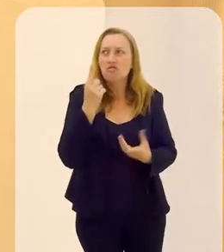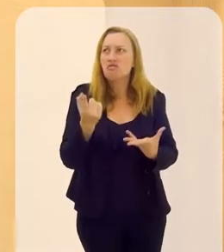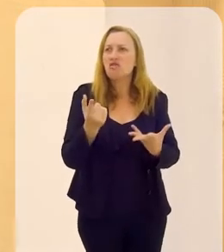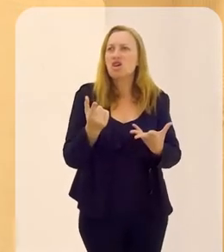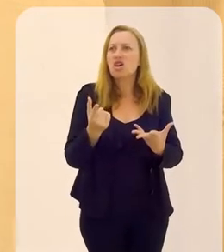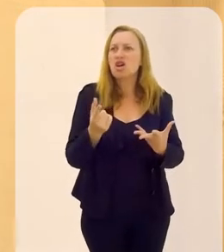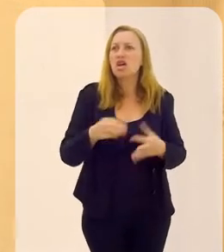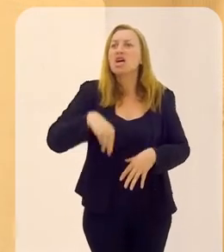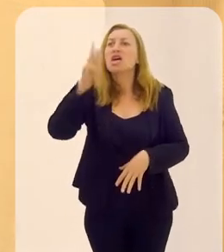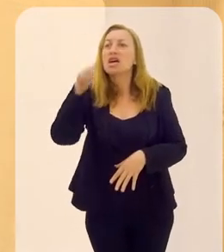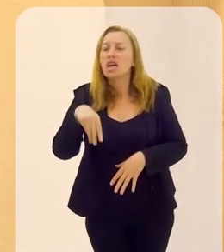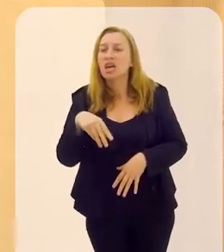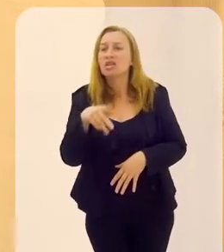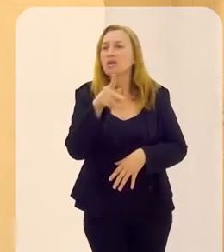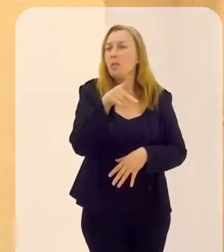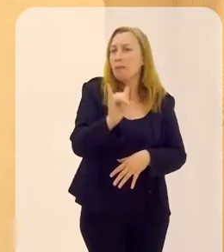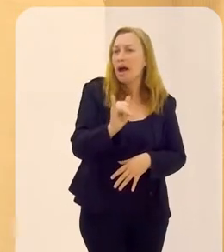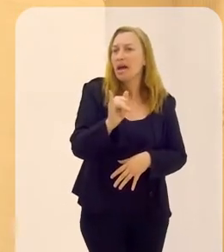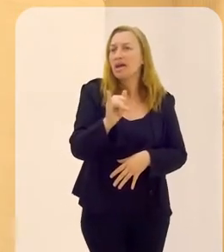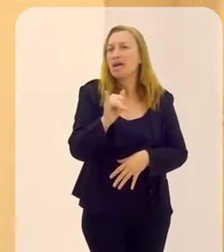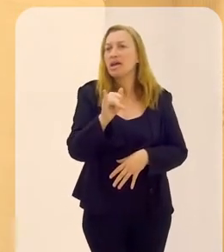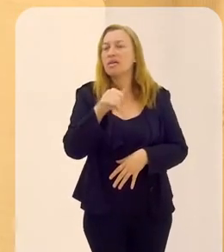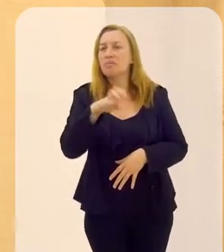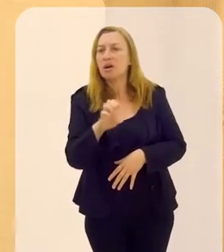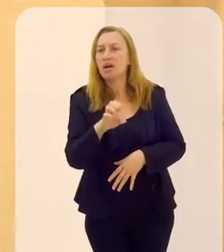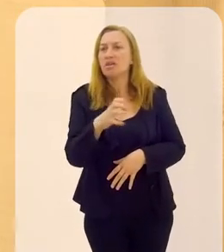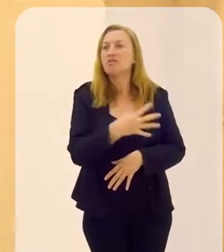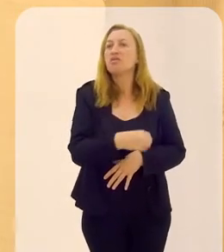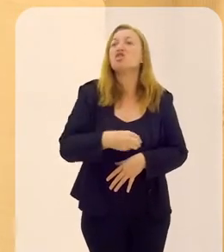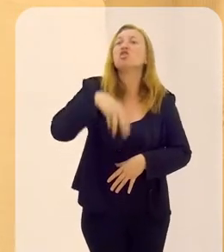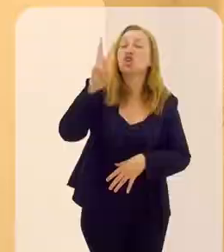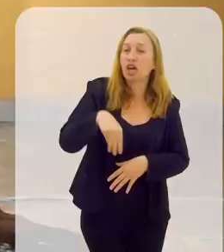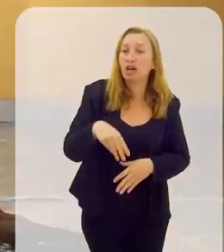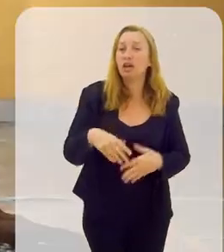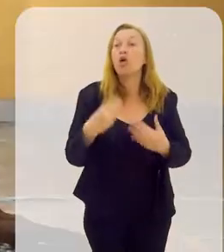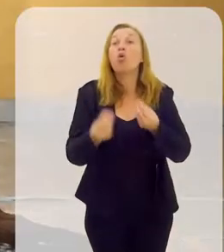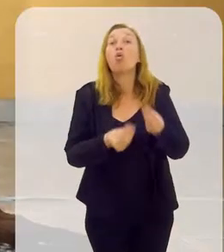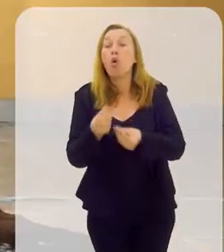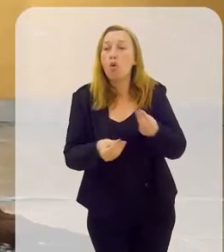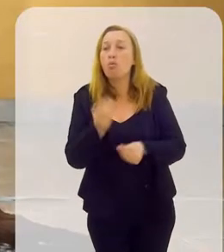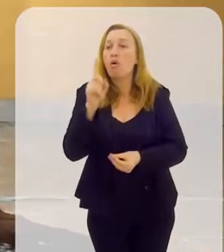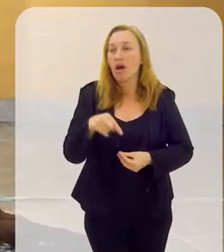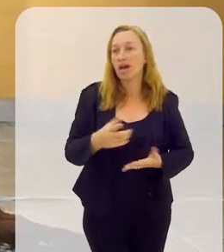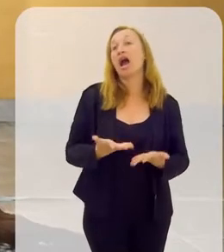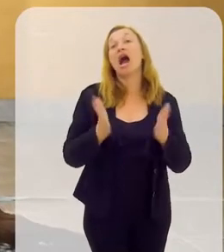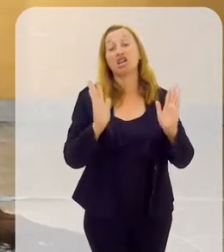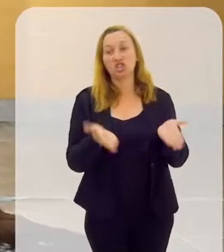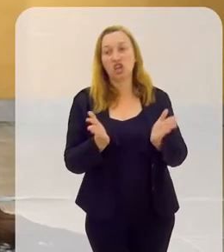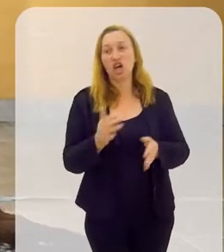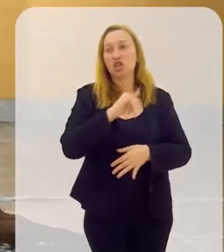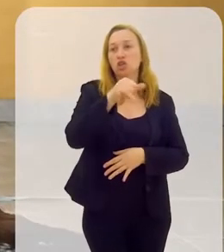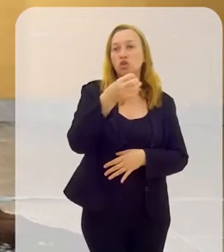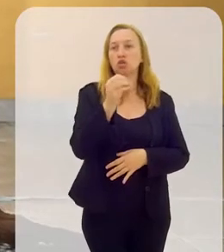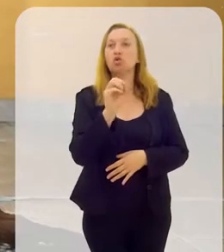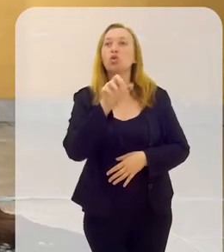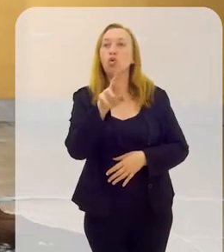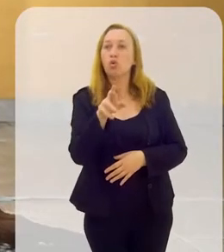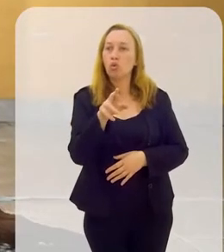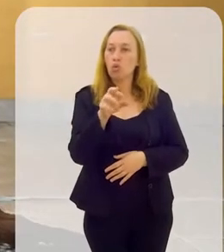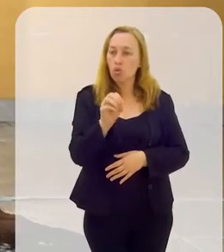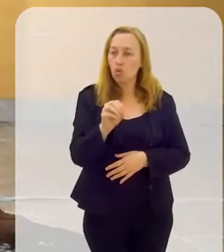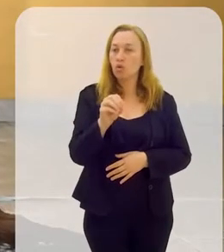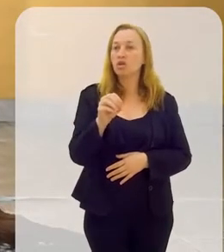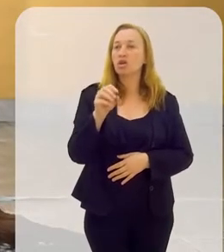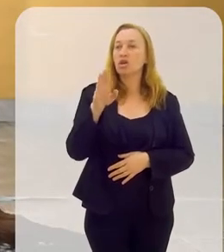quem são os seus pais, filhos de quem. Como é feito isso? Aí já é um procedimento do jogo de busos,